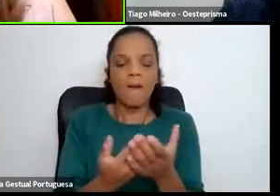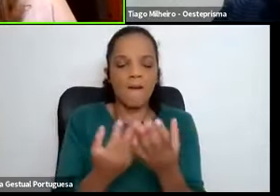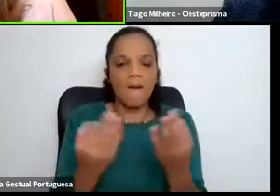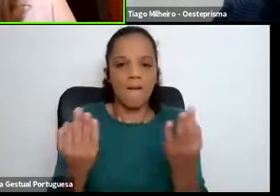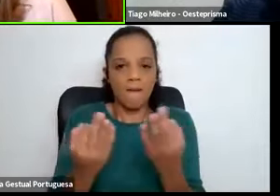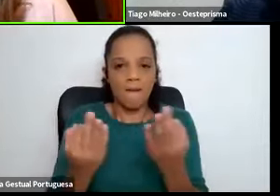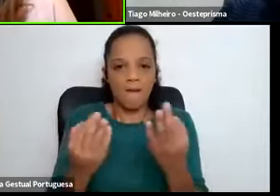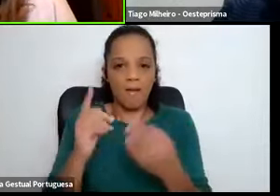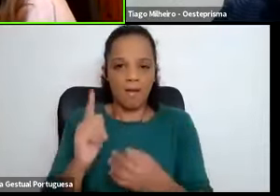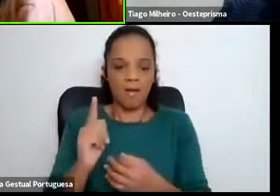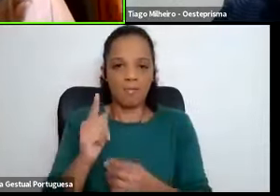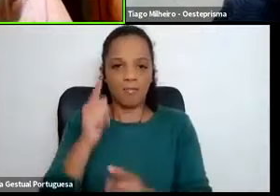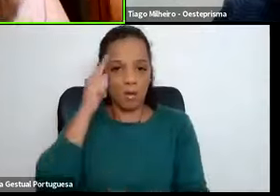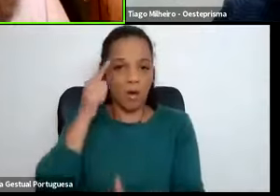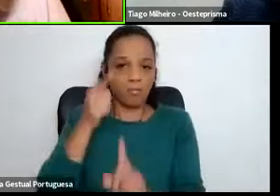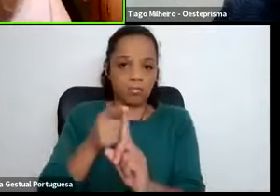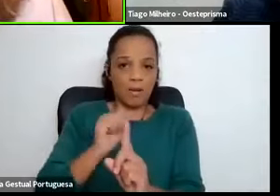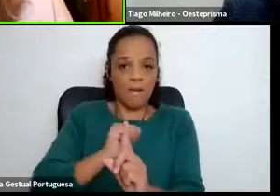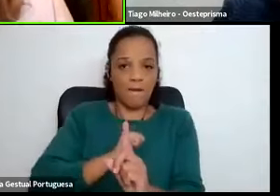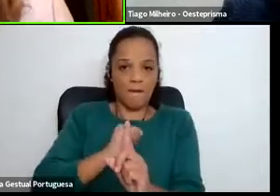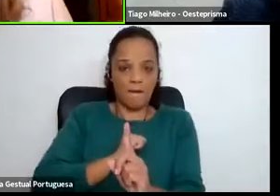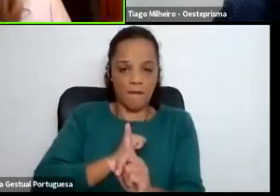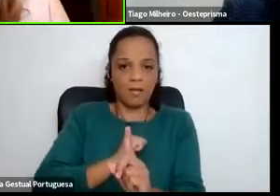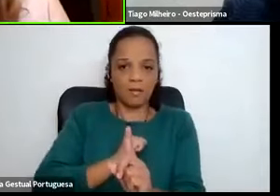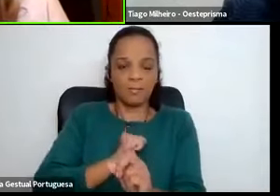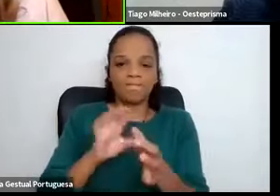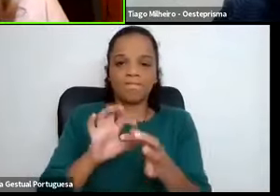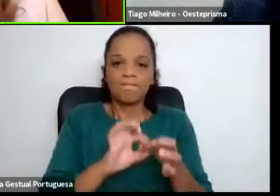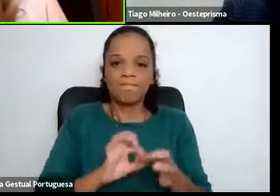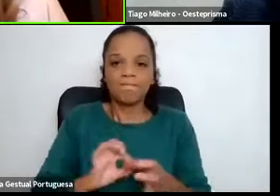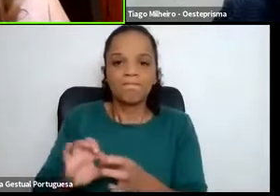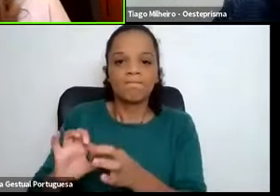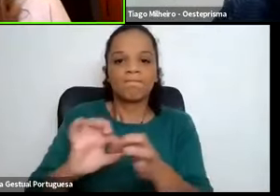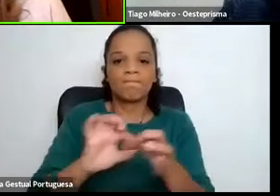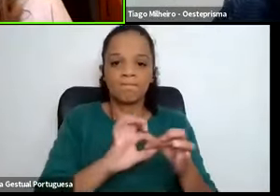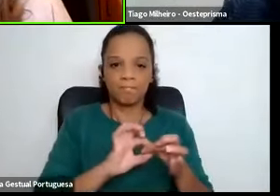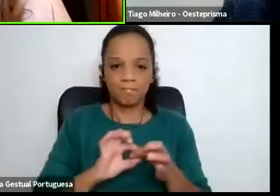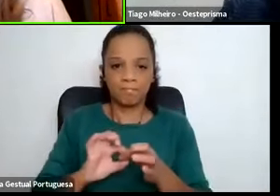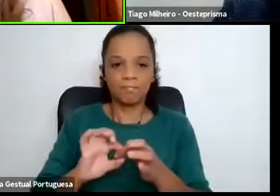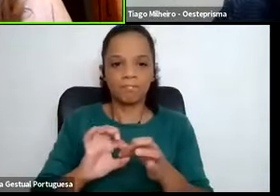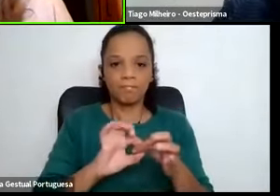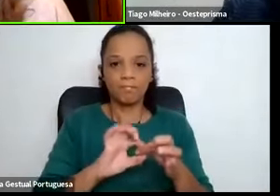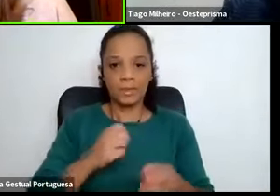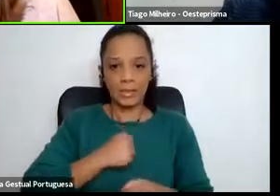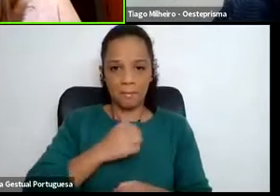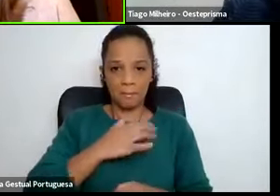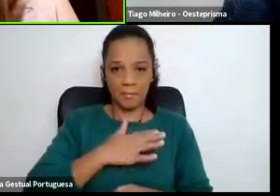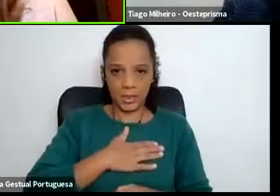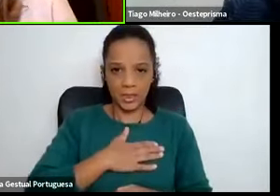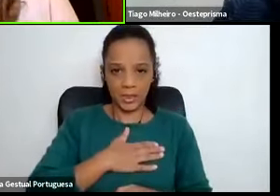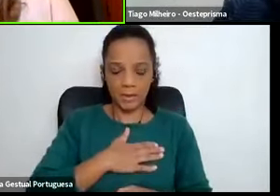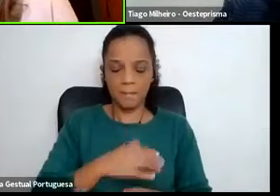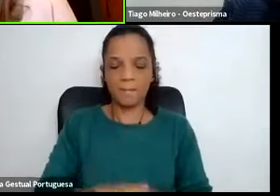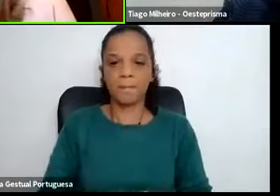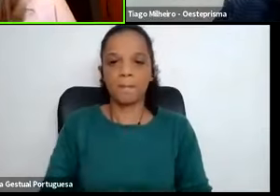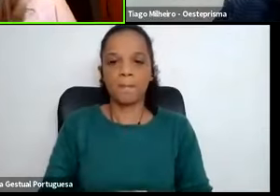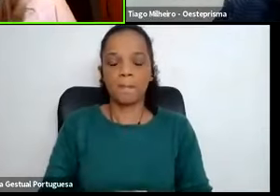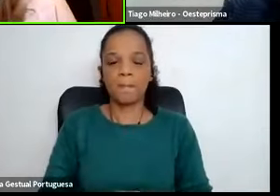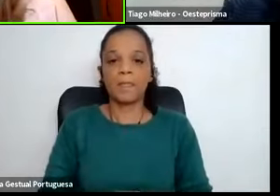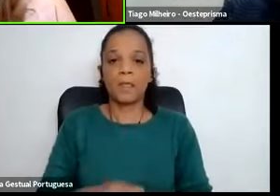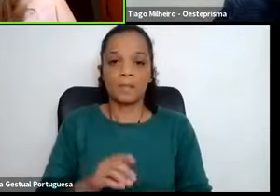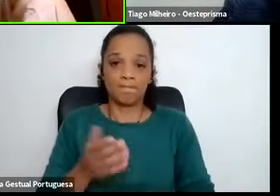uma missão nossa, não é? Em colaboração com a empresa. Sim. foi